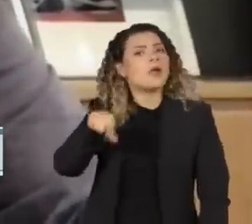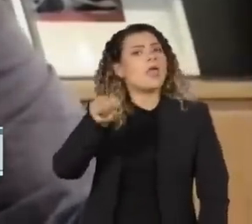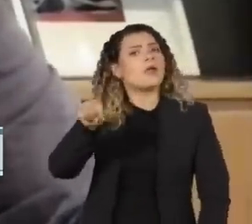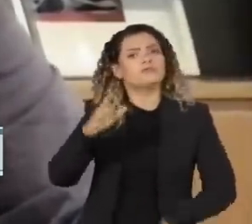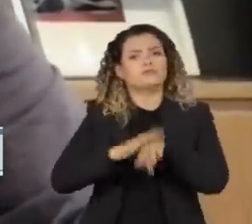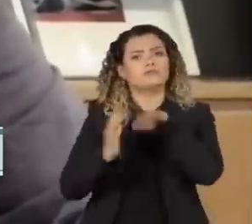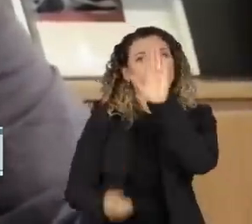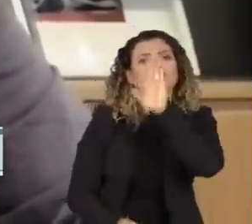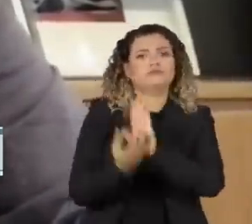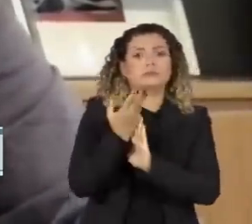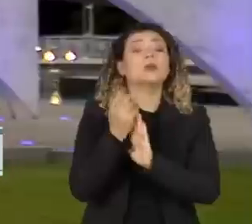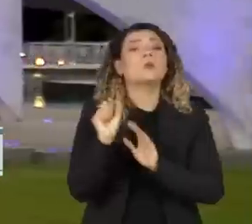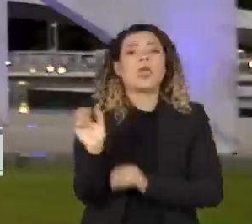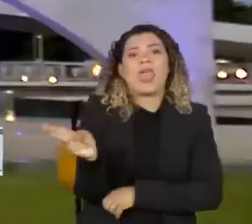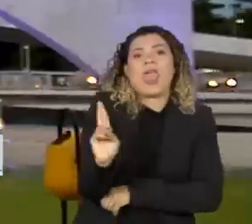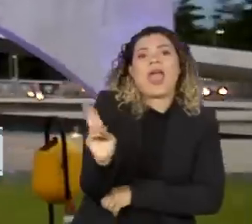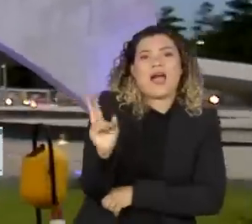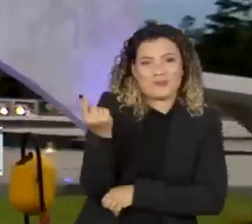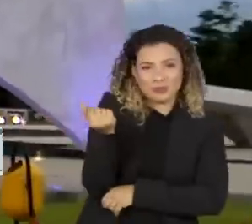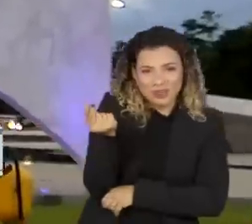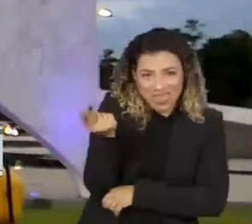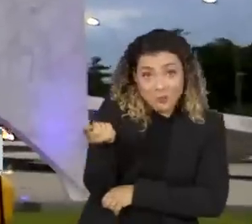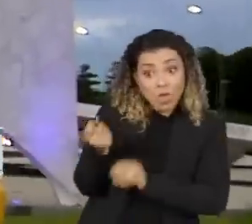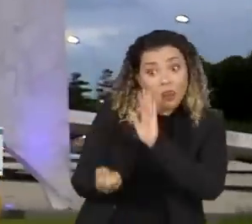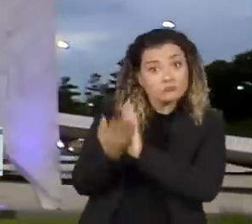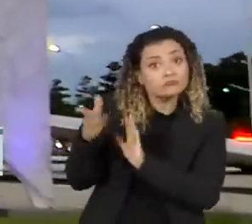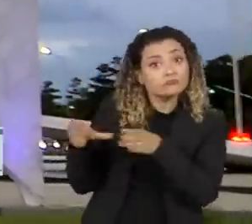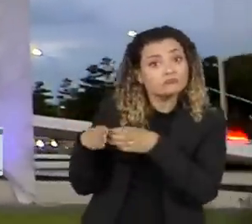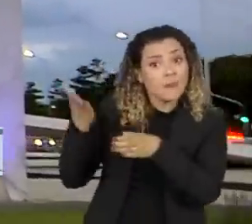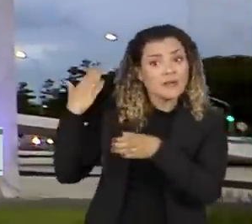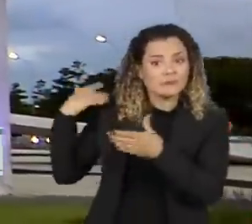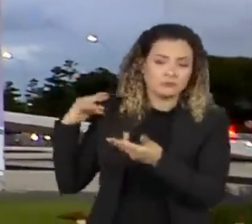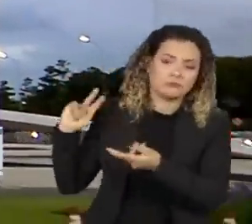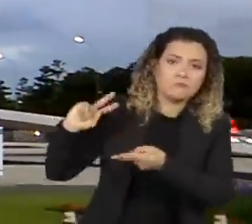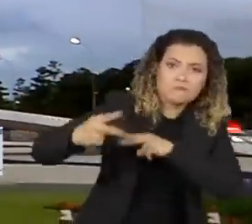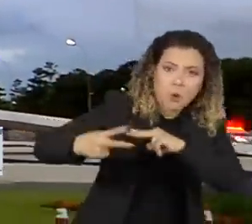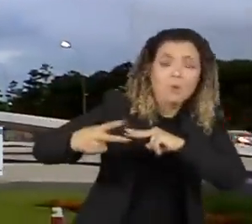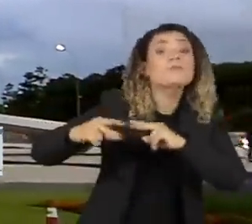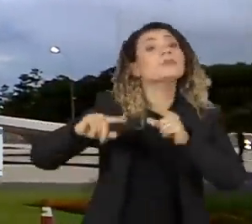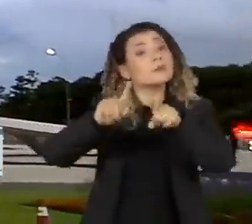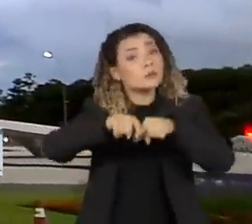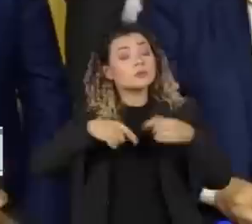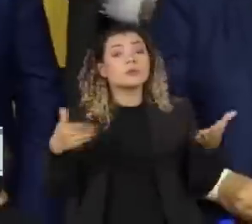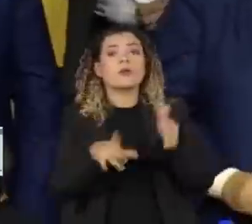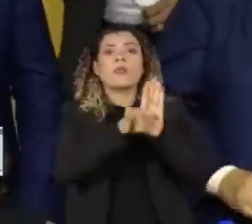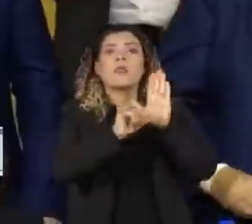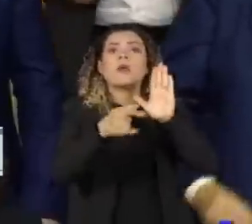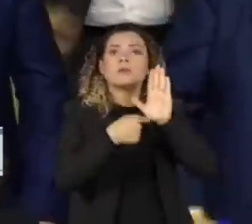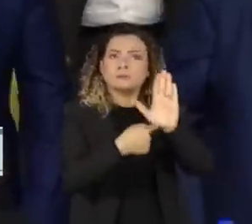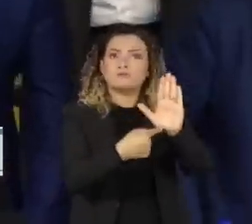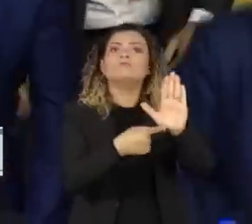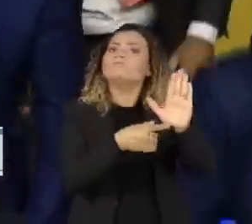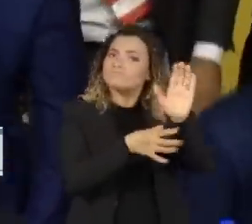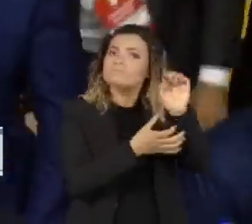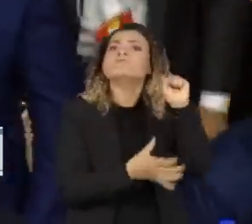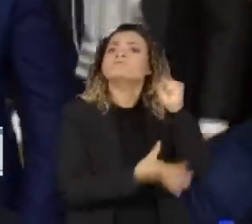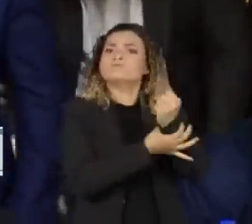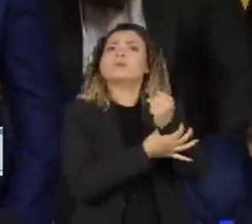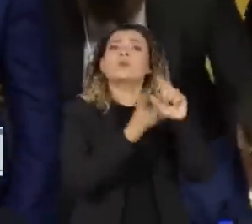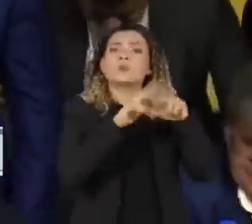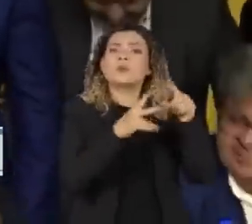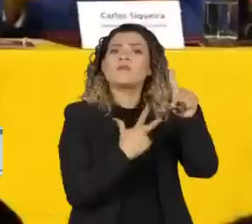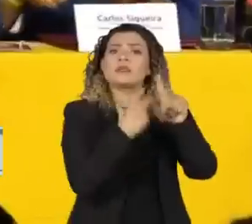idealizadores do Plano Real. A formação de uma equipe de transição é garantida por lei. Pelas regras, os